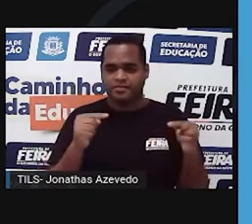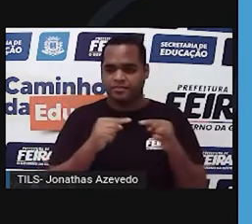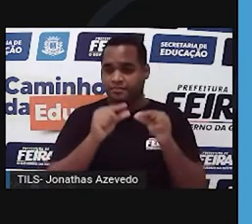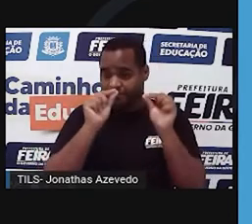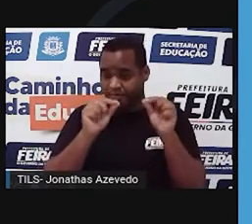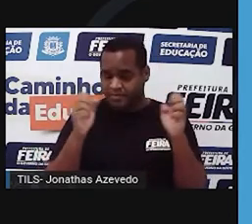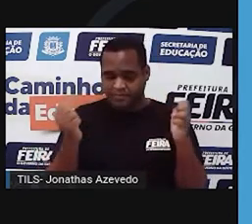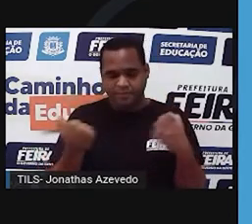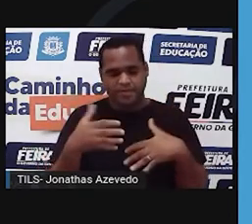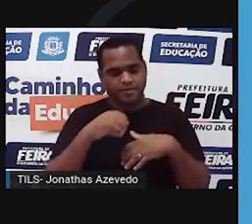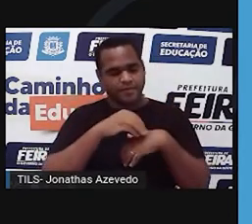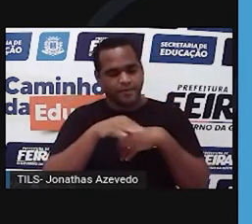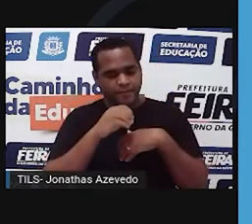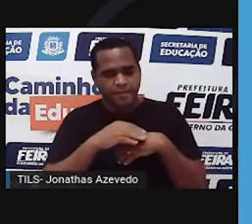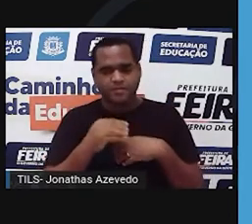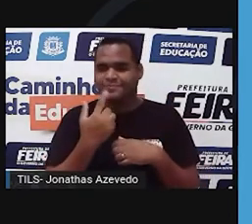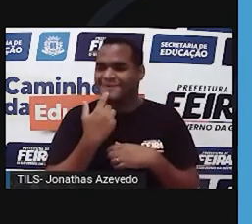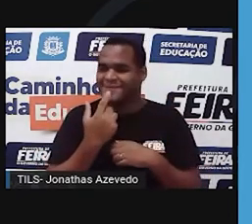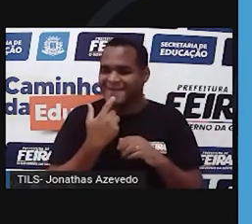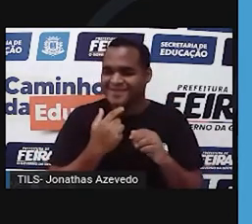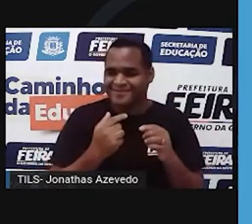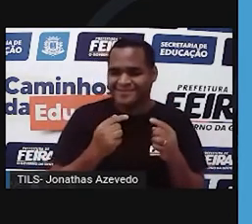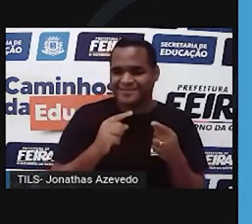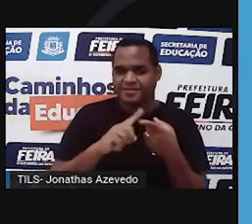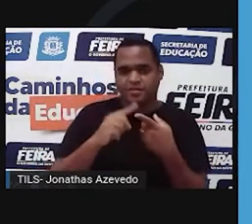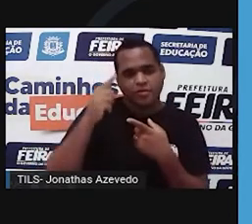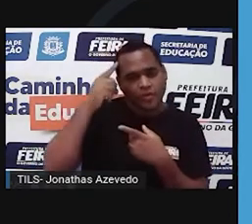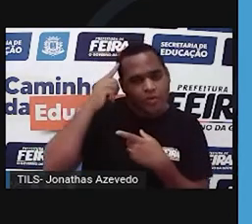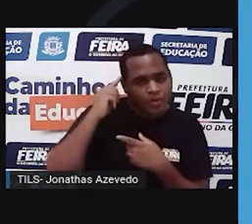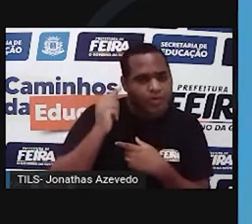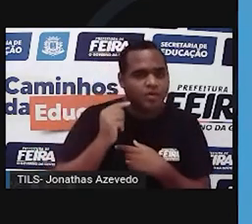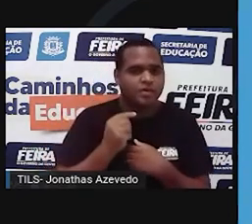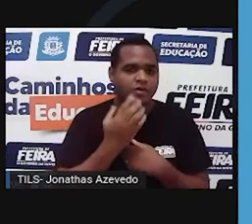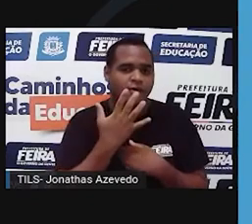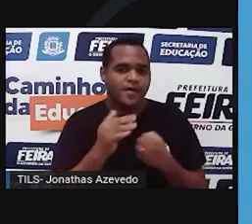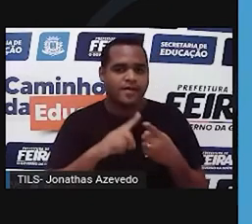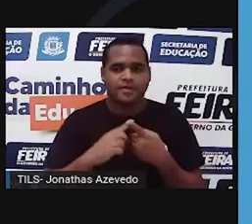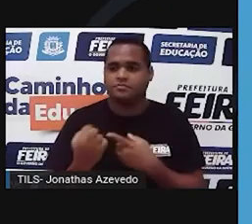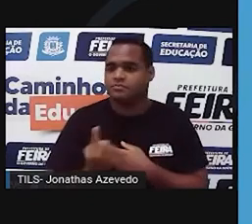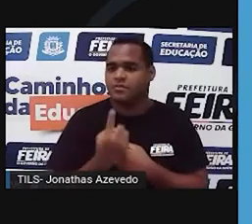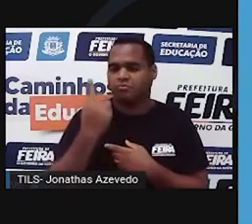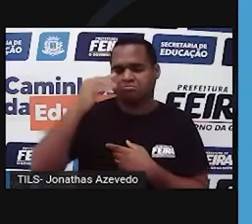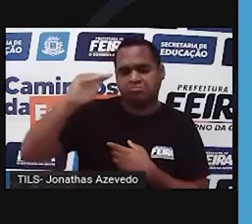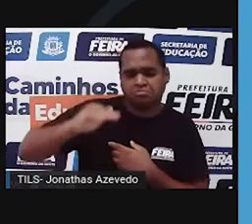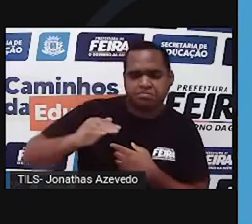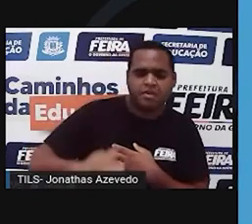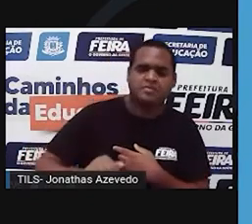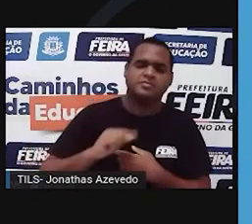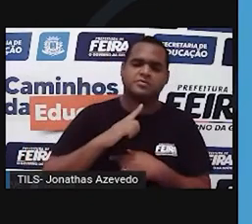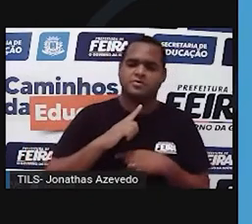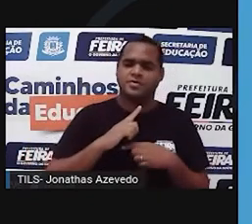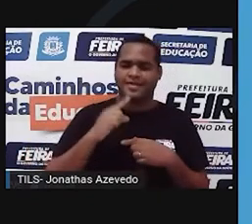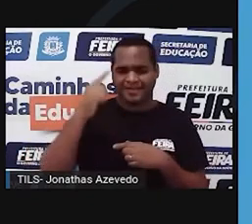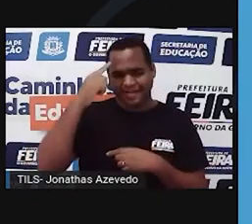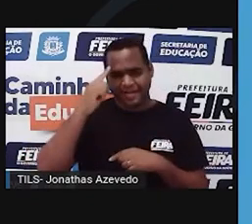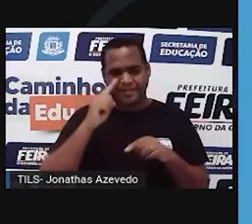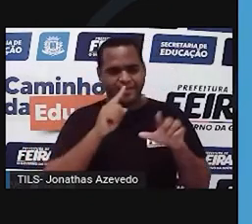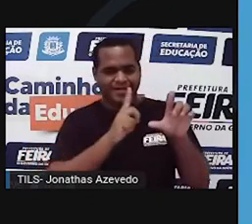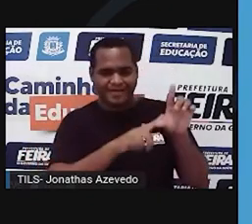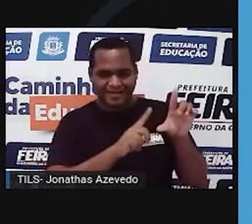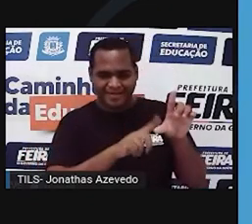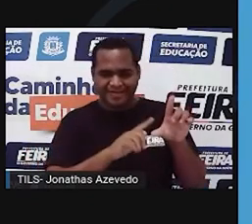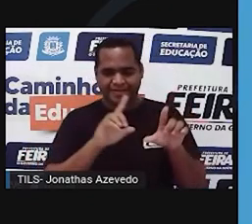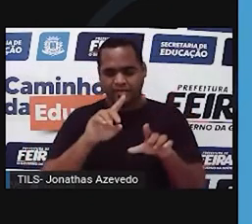informações, como o nosso tipo sanguíneo, a cor do nosso cabelo, a nossa altura. Então genótipo são aquelas letrinhas lá do DNA